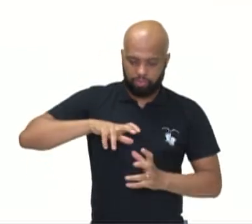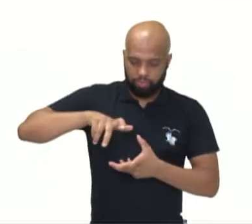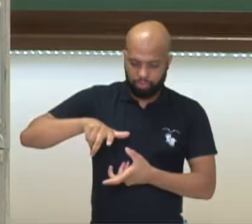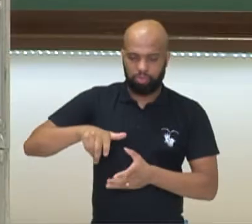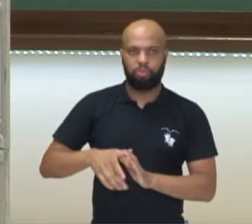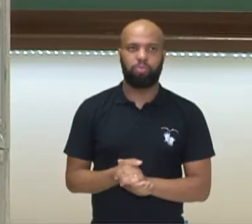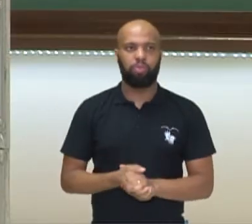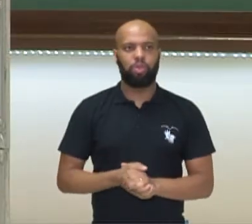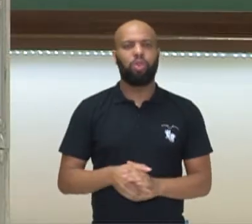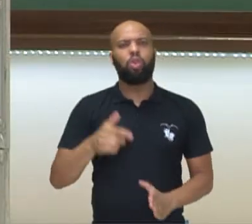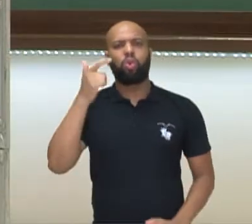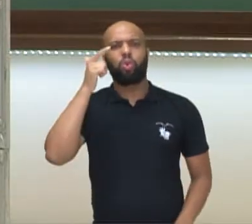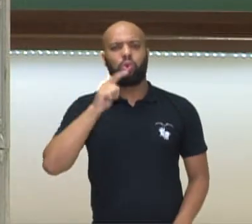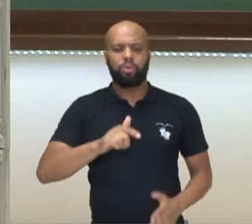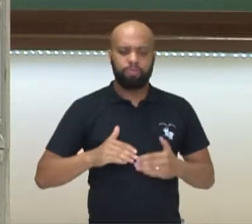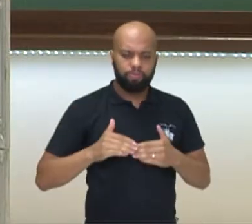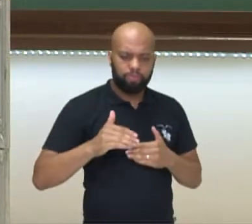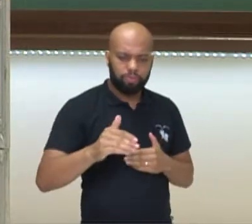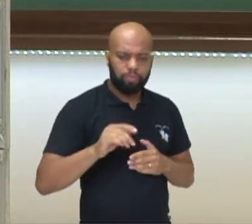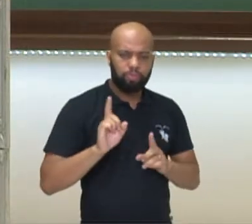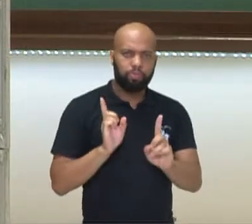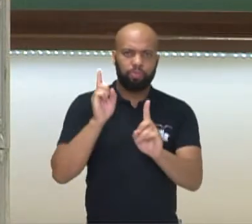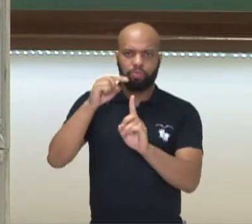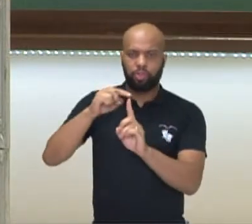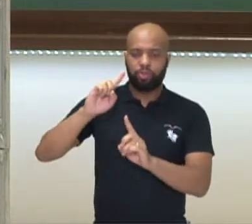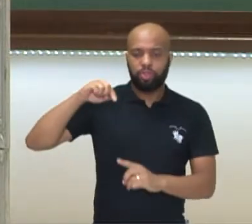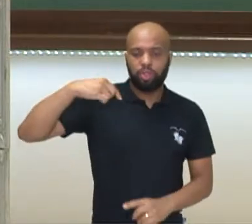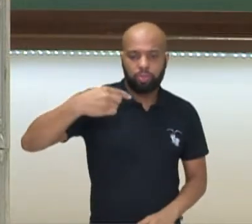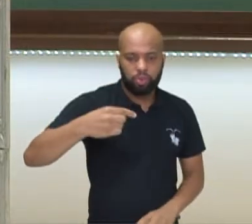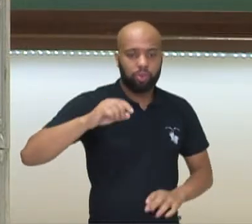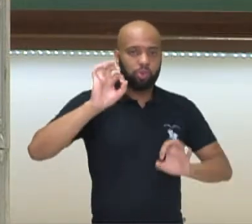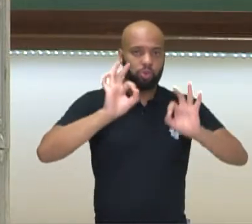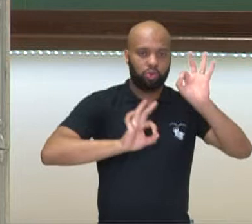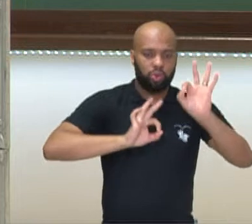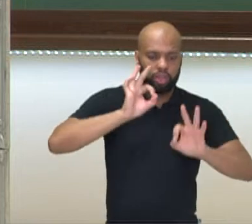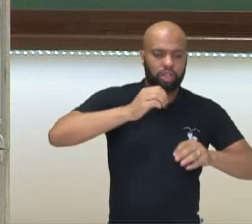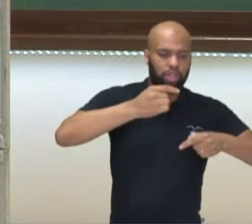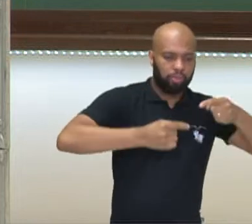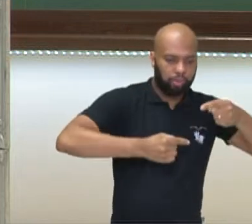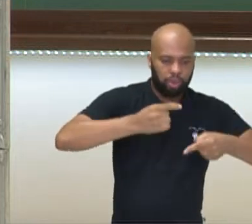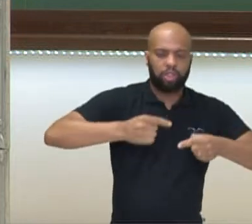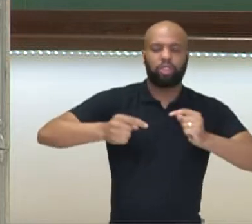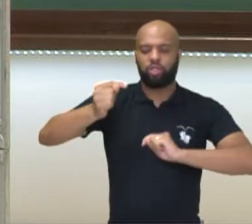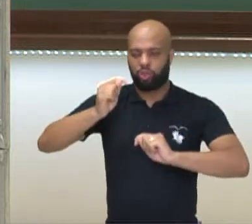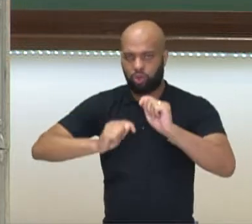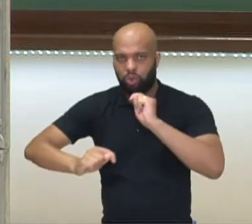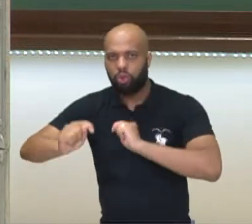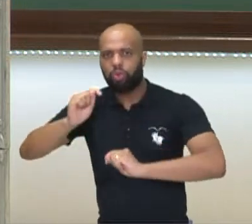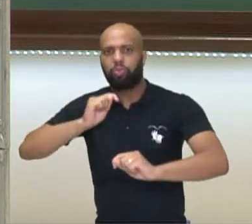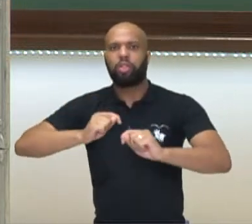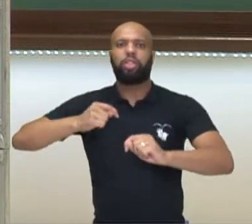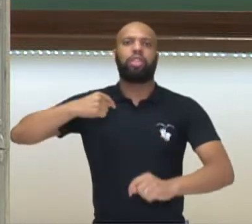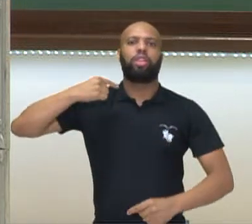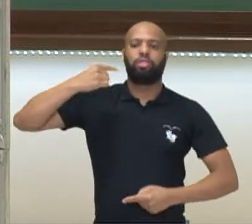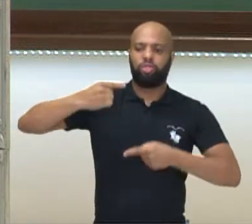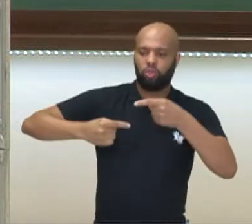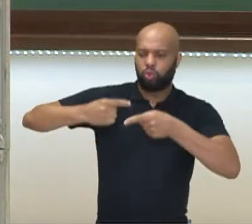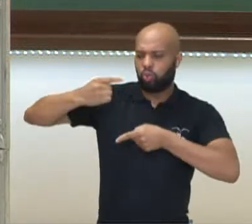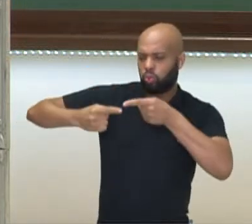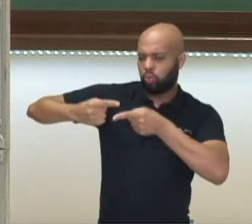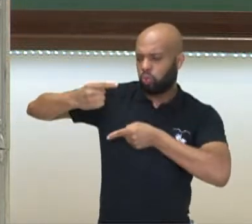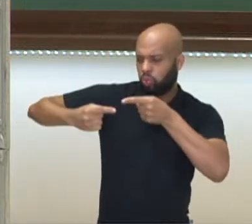conseguiu a partir dos objetivos subsequentes, organizar a política, economia, organizar discussões,